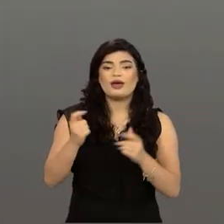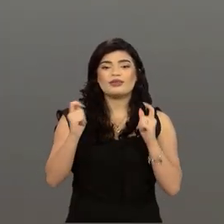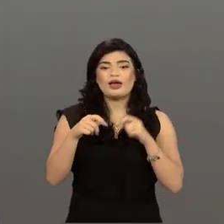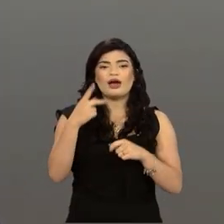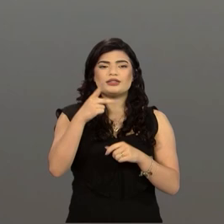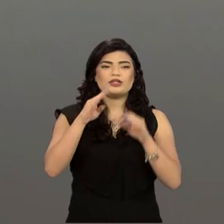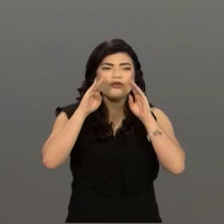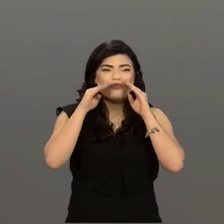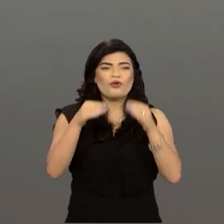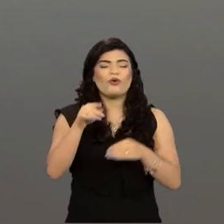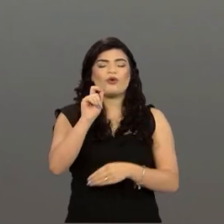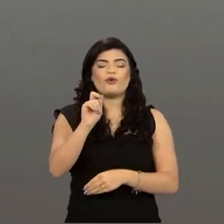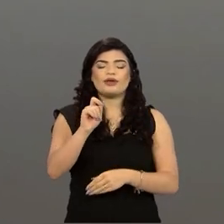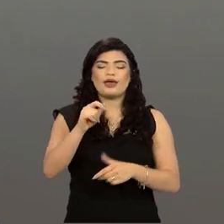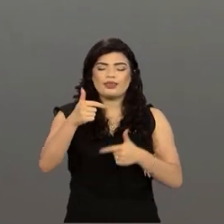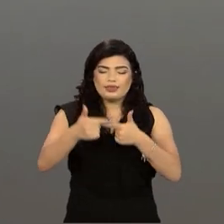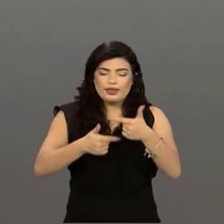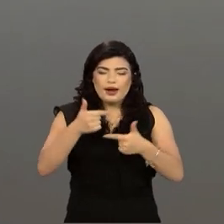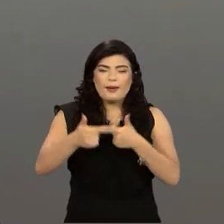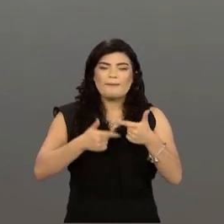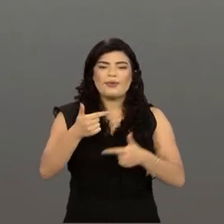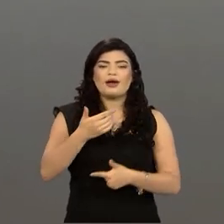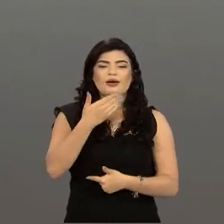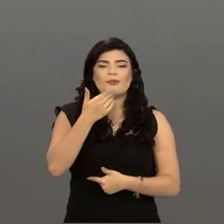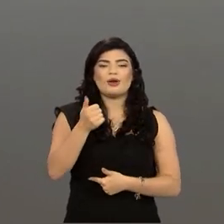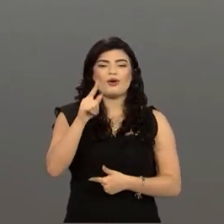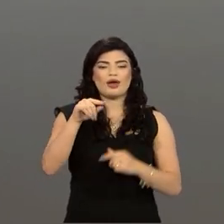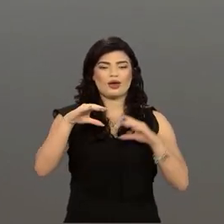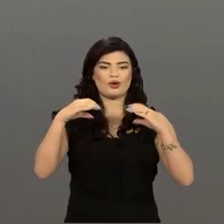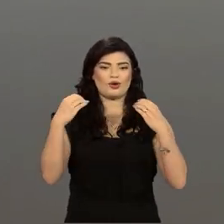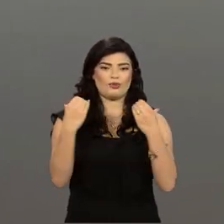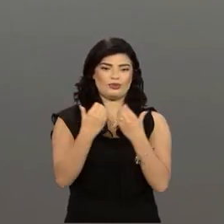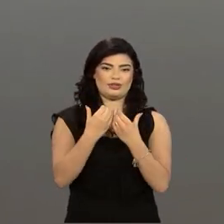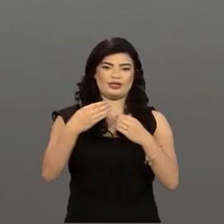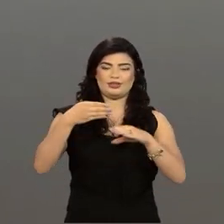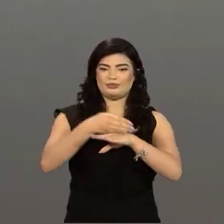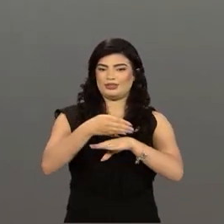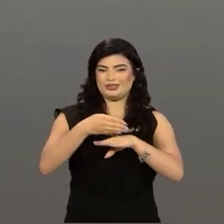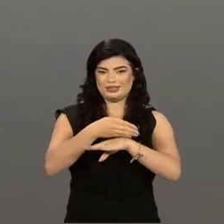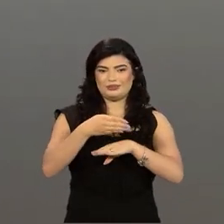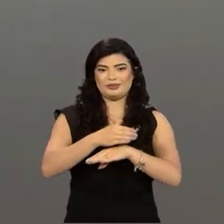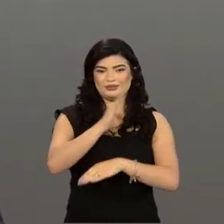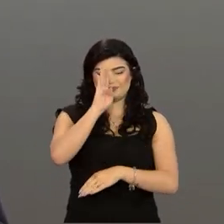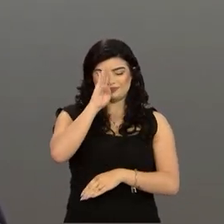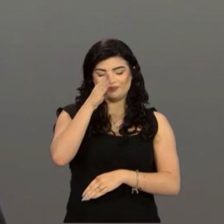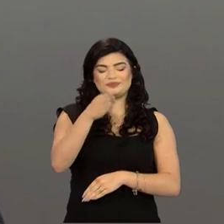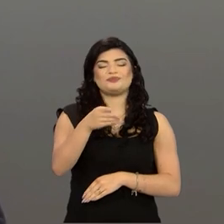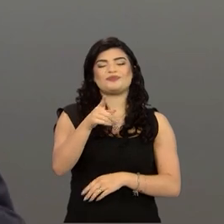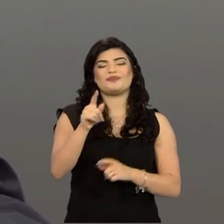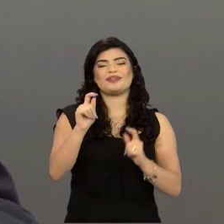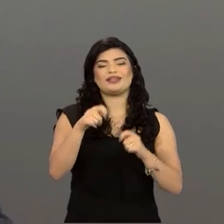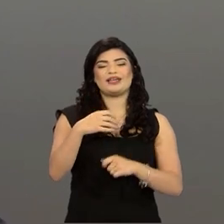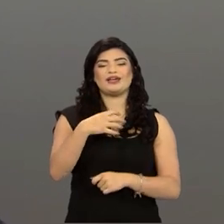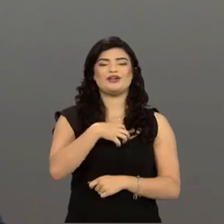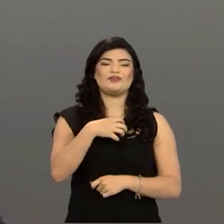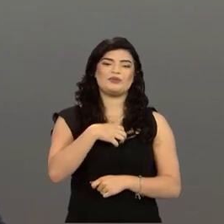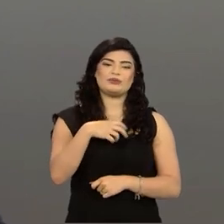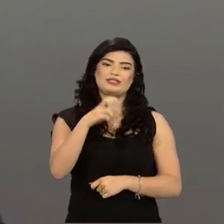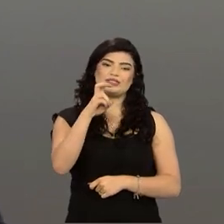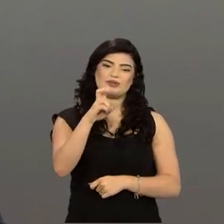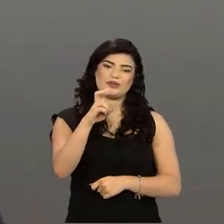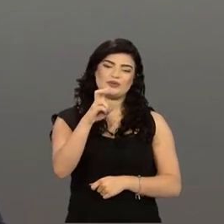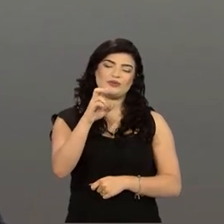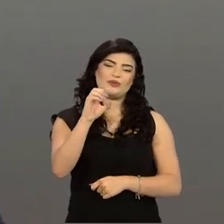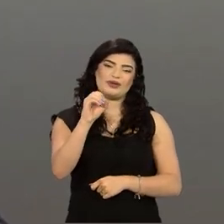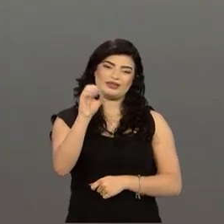direcione esse trabalho para que a comunidade possa participar diretamente. E dessa forma, cerca de 50